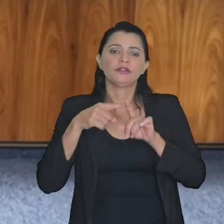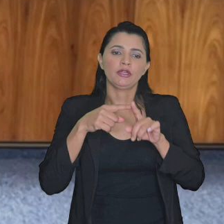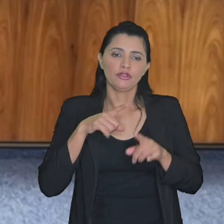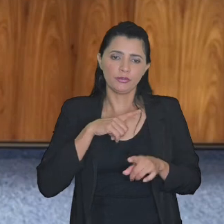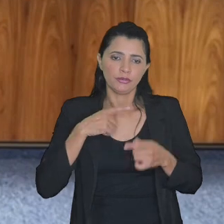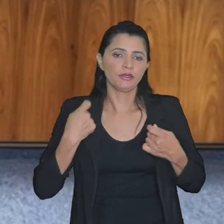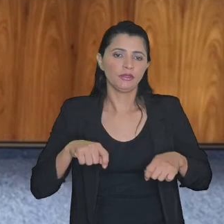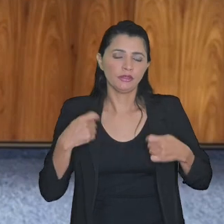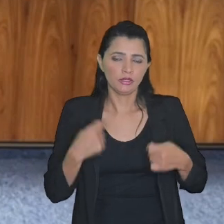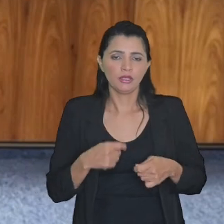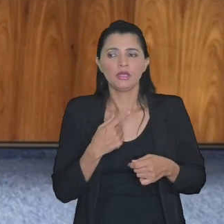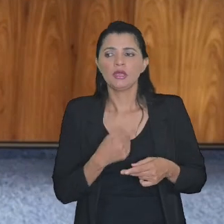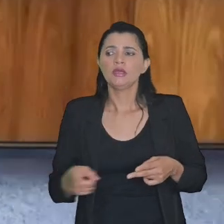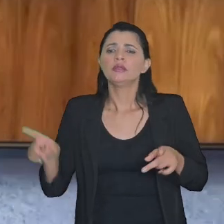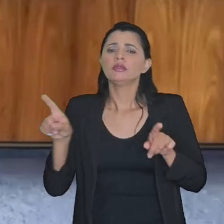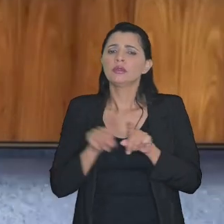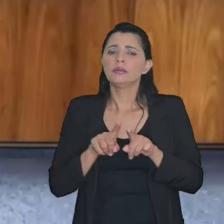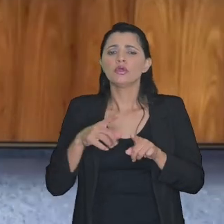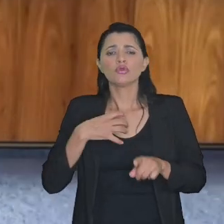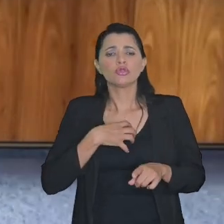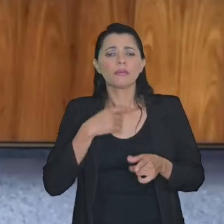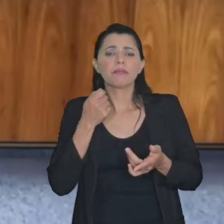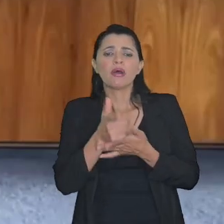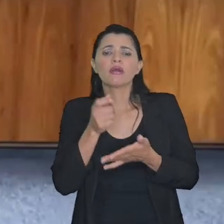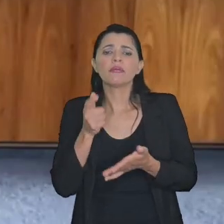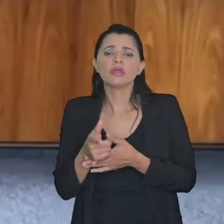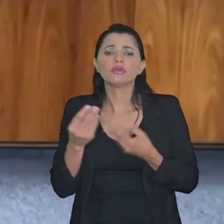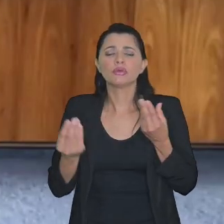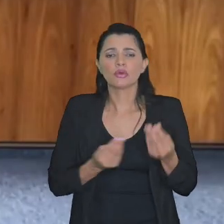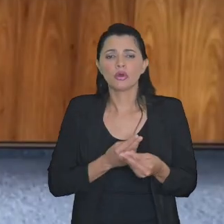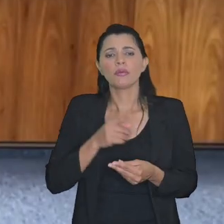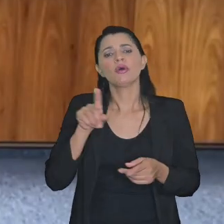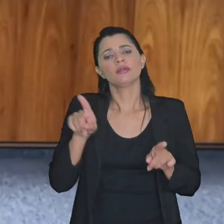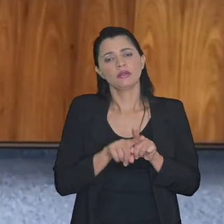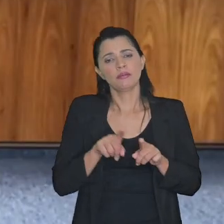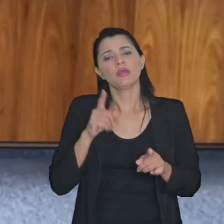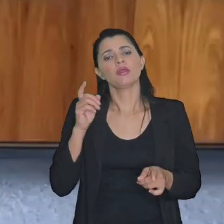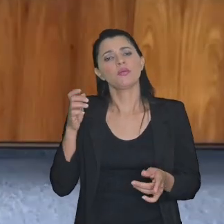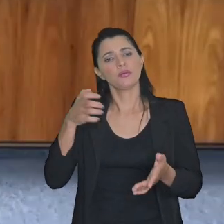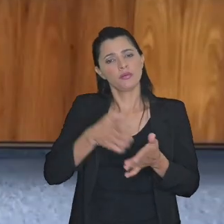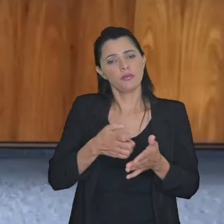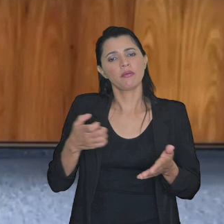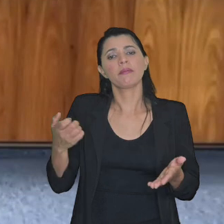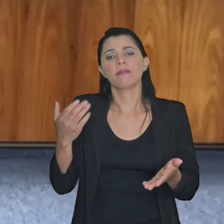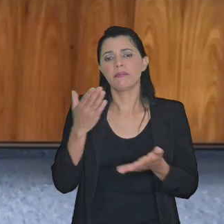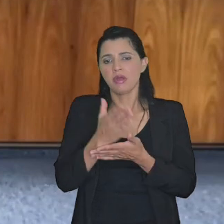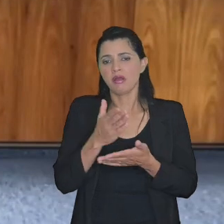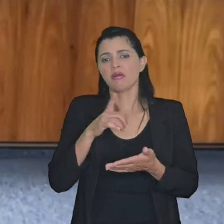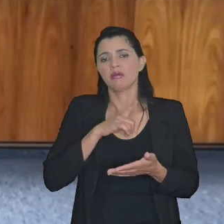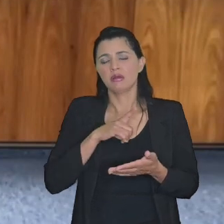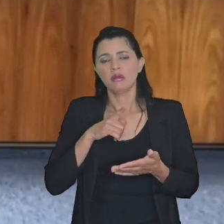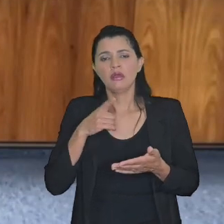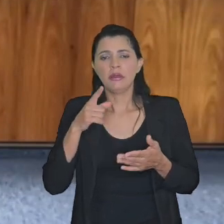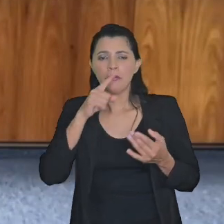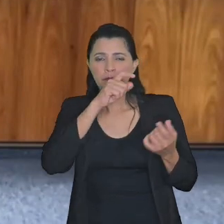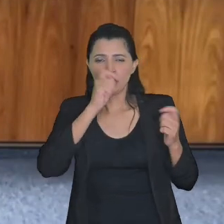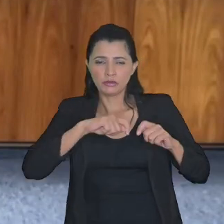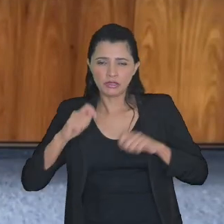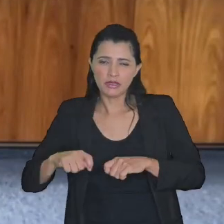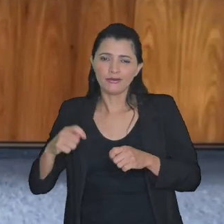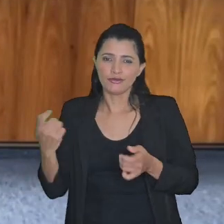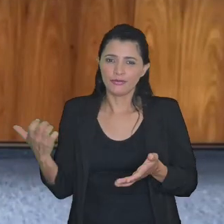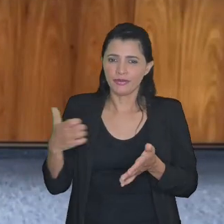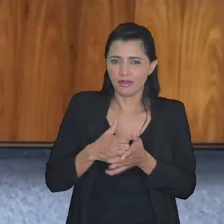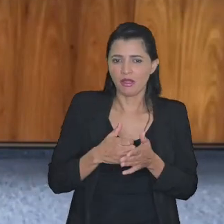e o e a forma de pagamento né porque também é uma entrada já vai ter as possibilidades de entrada